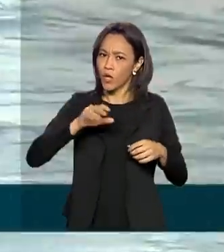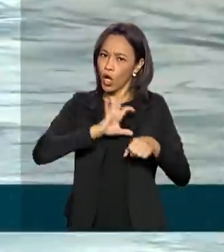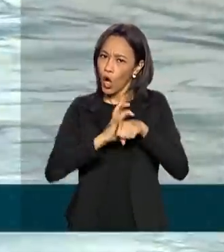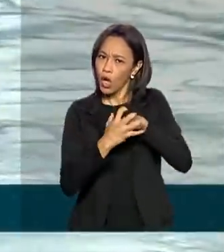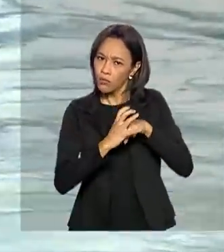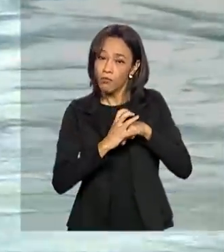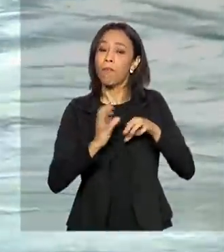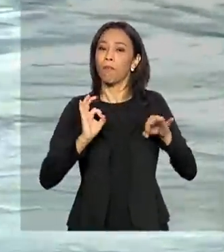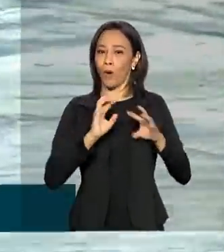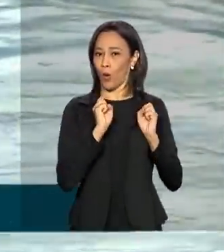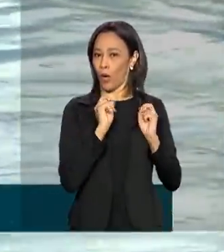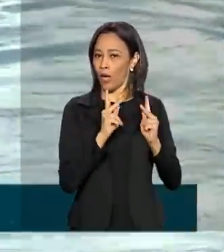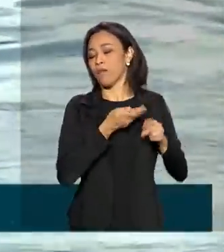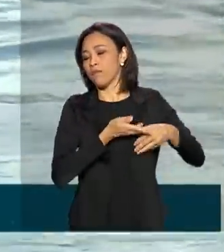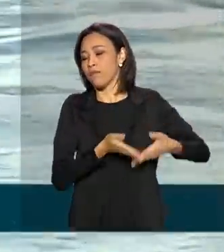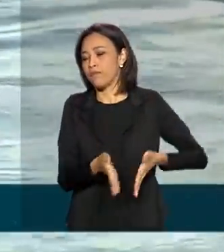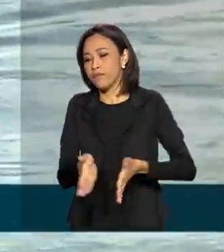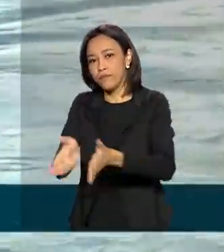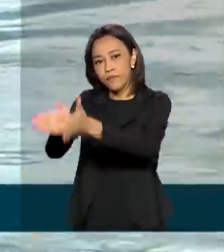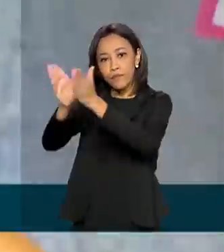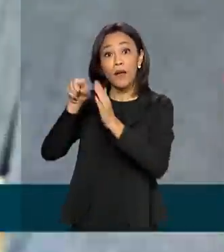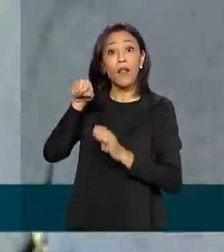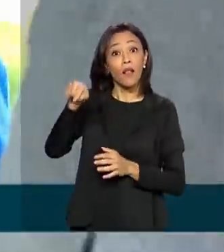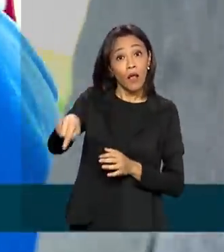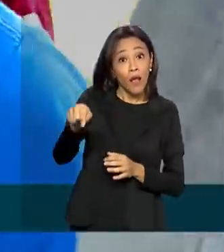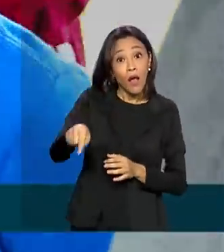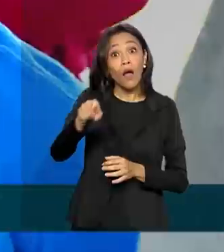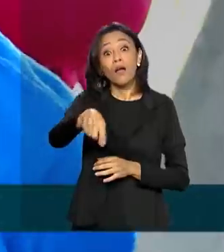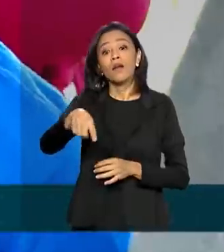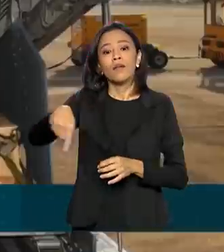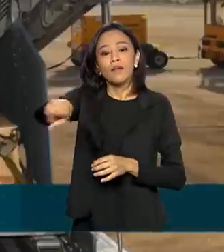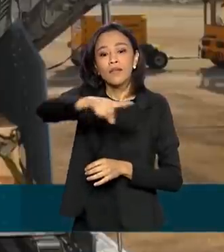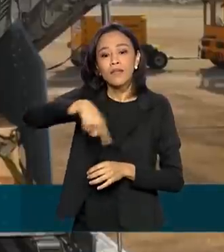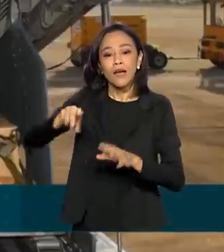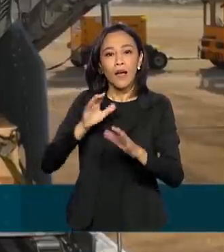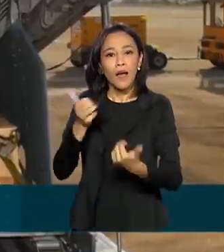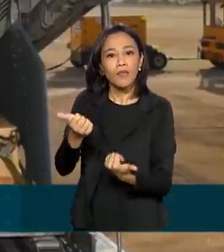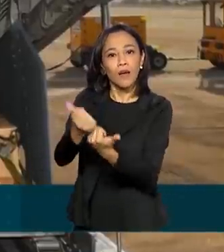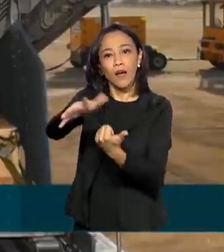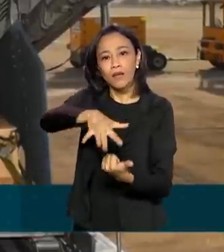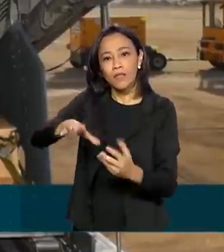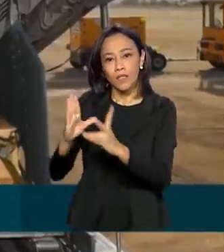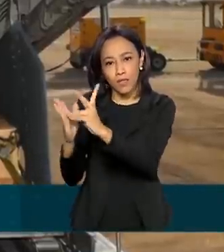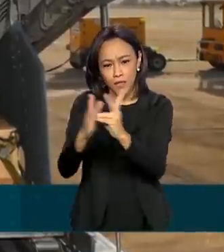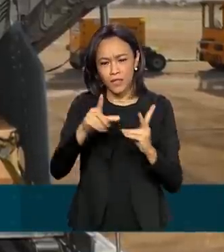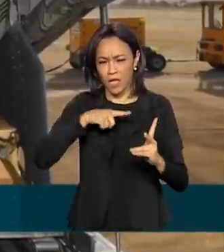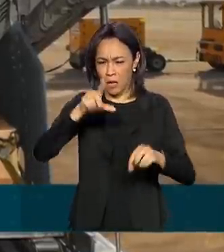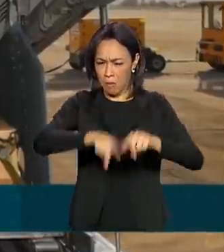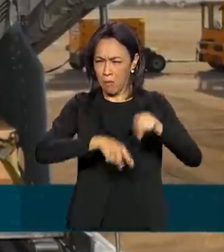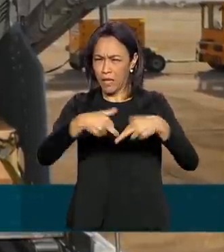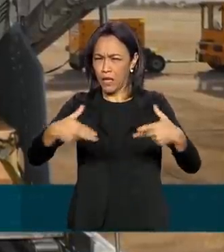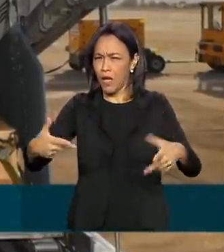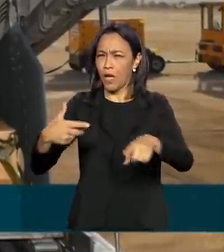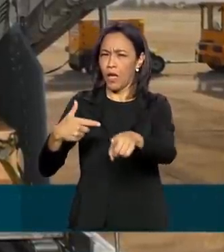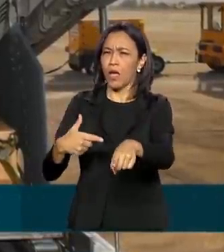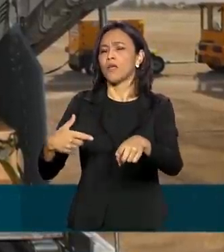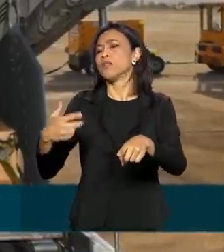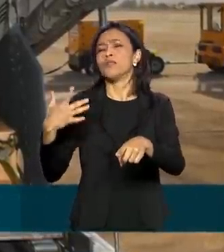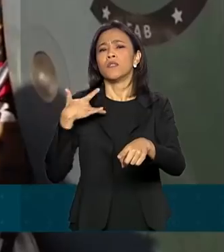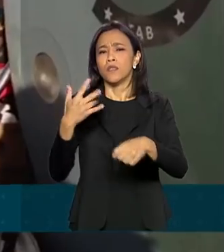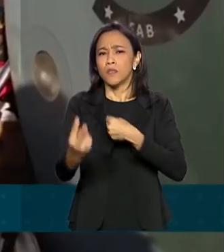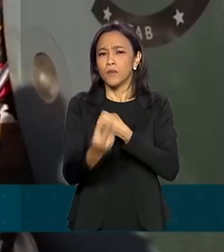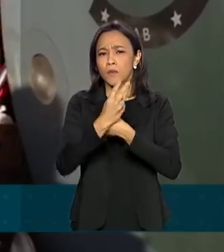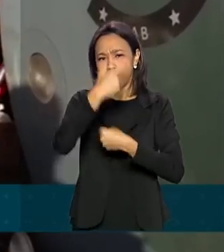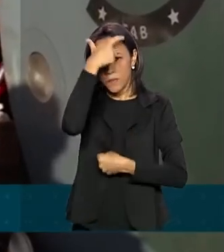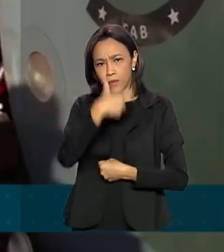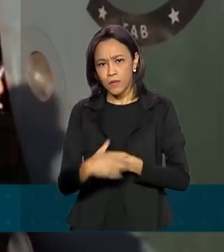Grosso, onde vão atender 9 mil indígenas da etnia Chavante. Na carga, medicamentos, equipamentos de proteção individual